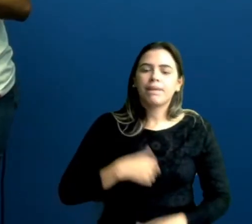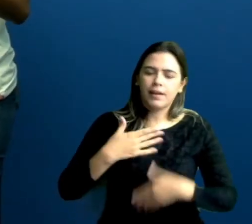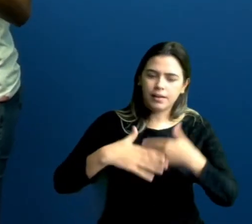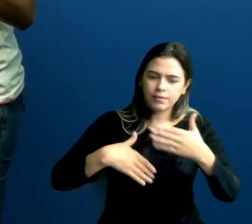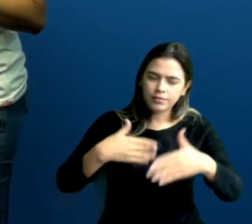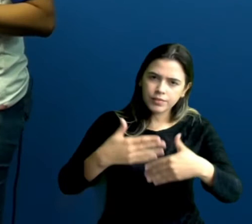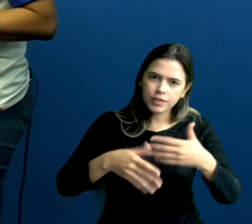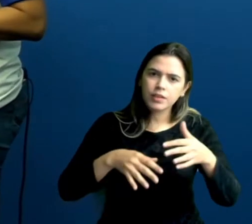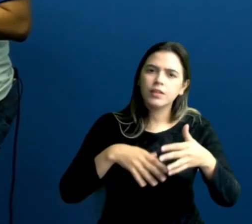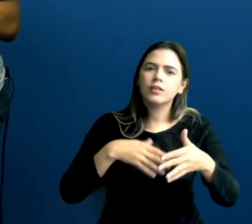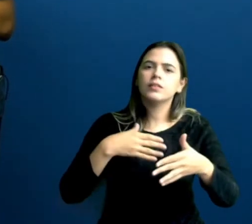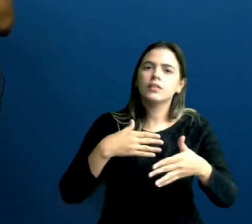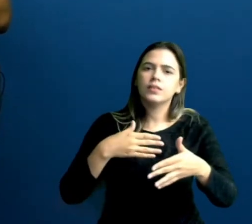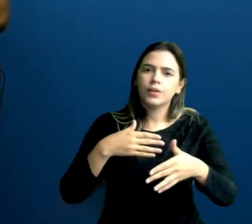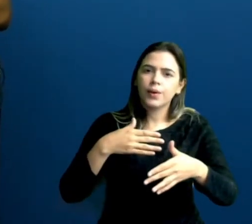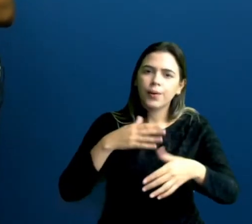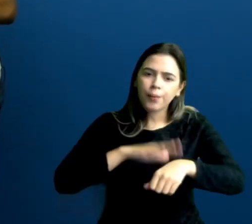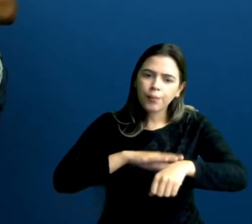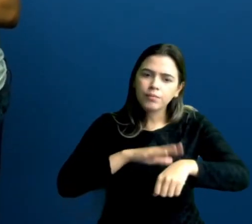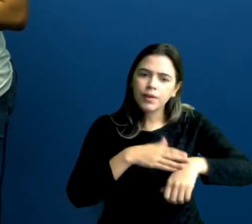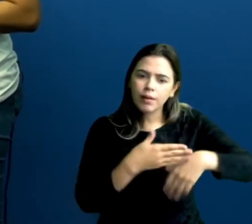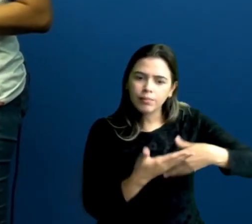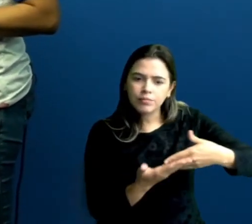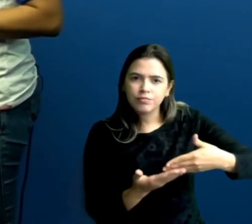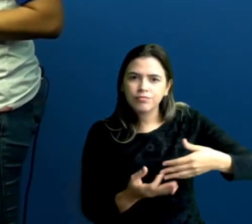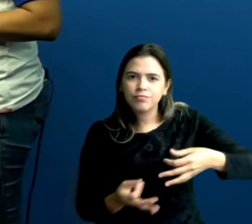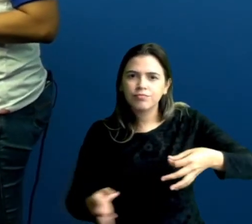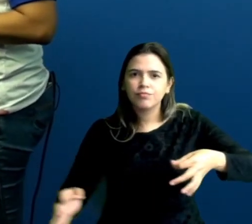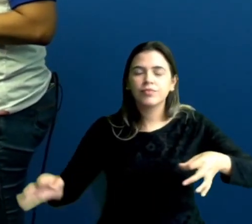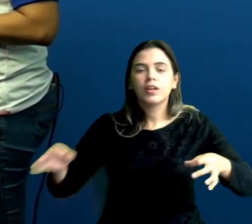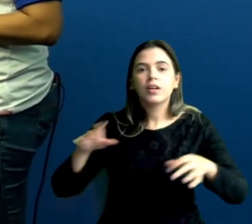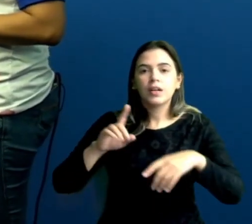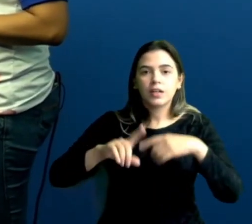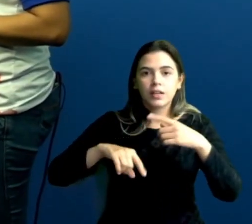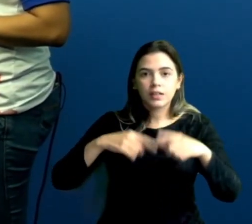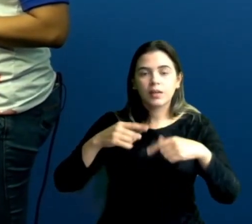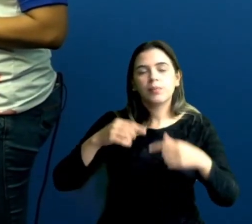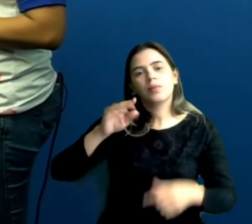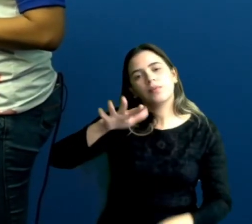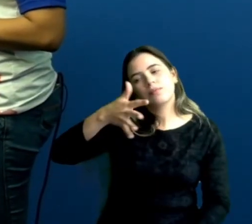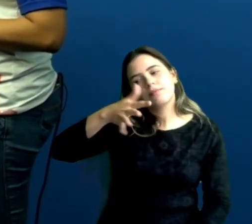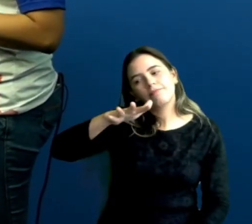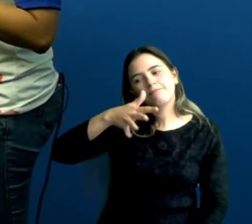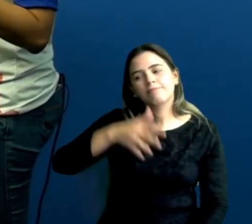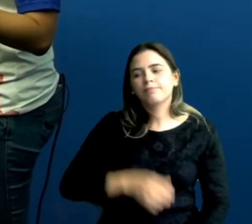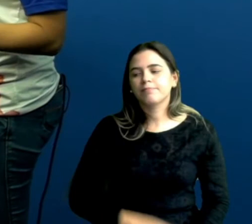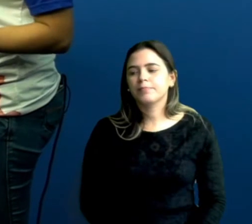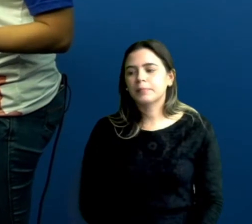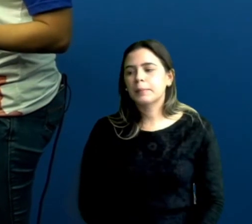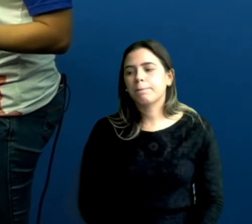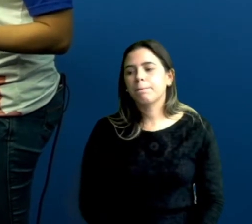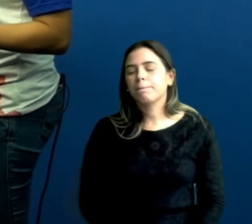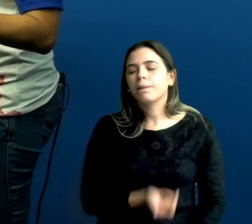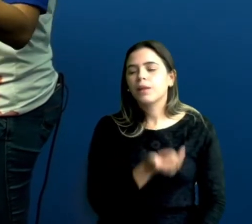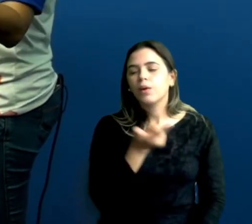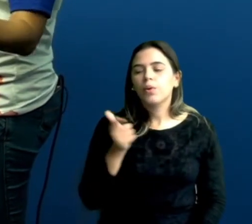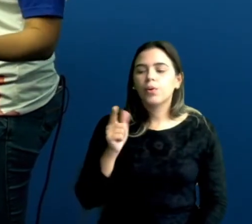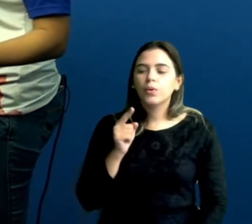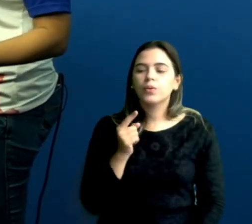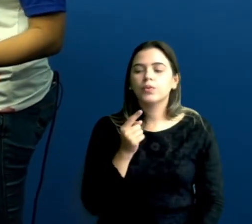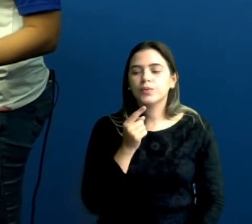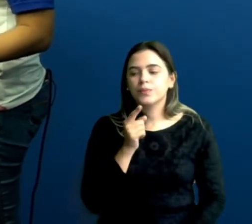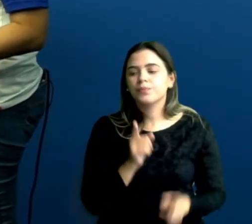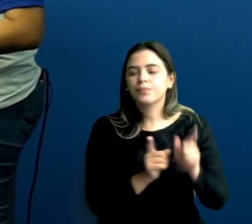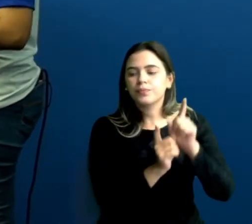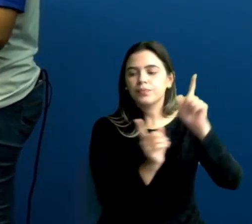ao longo do tempo e chegando em 2010, num valor de índice de Desenvolvimento Mediano. Outro gráfico, que